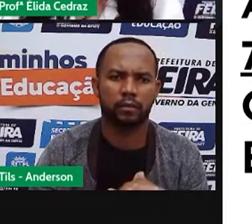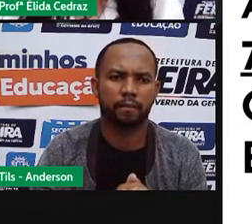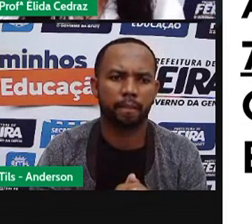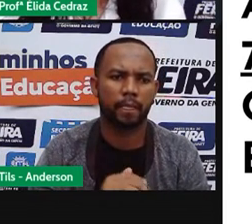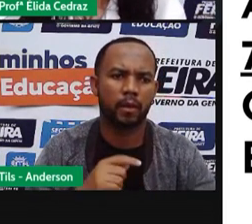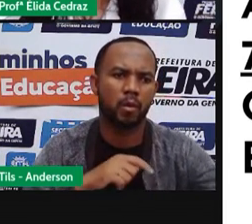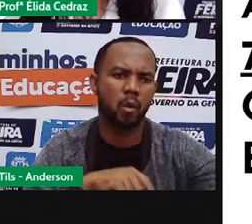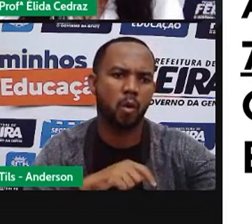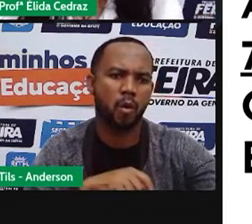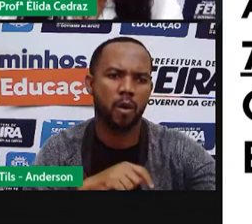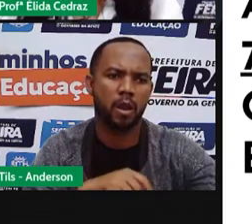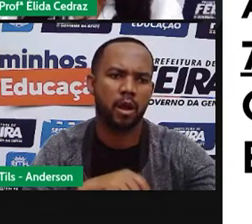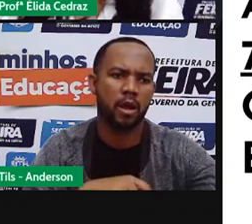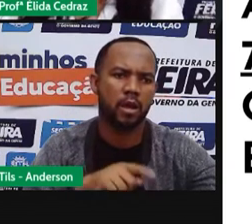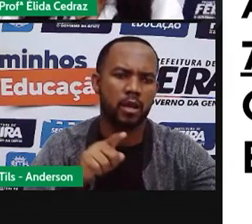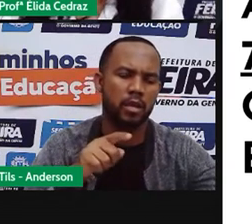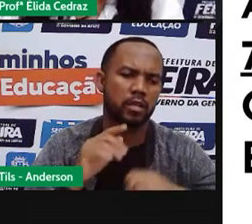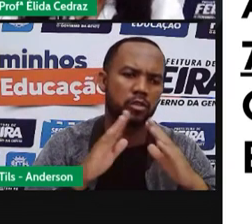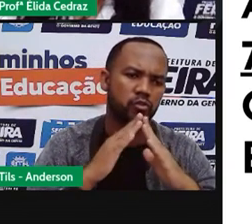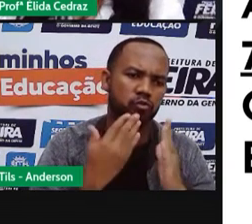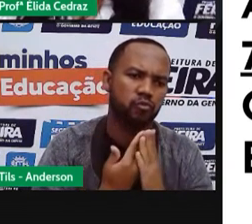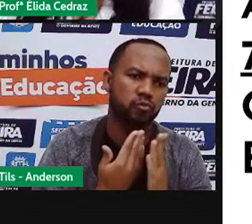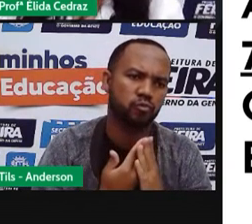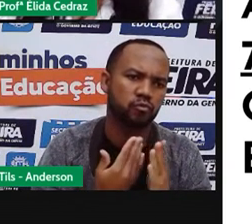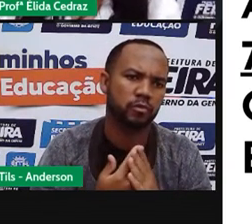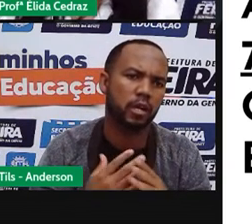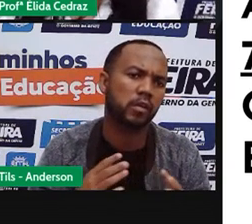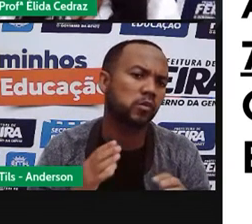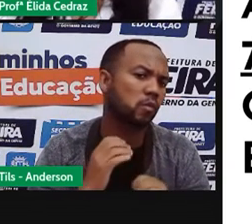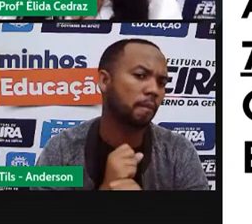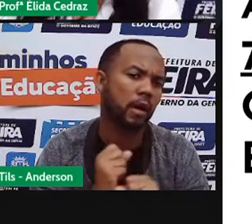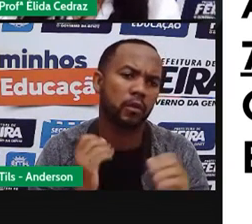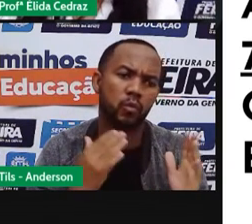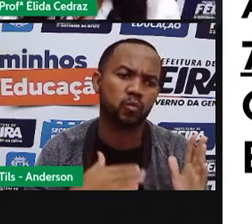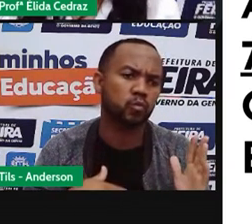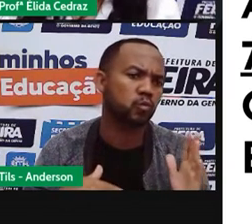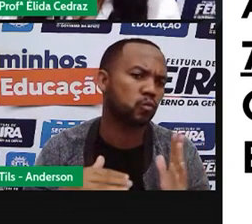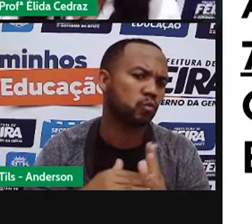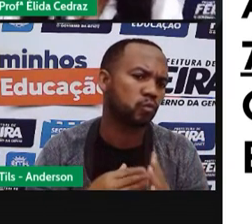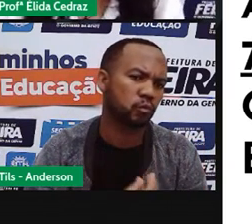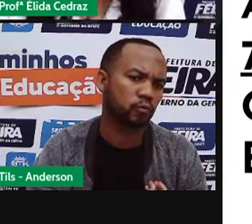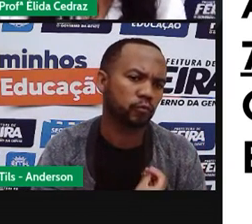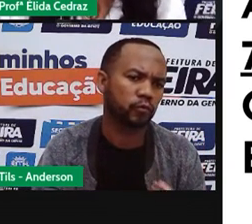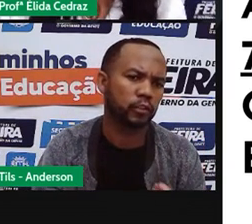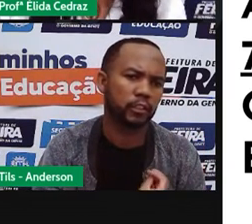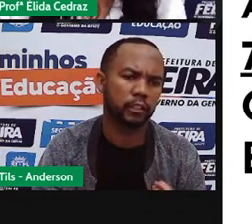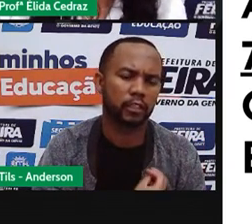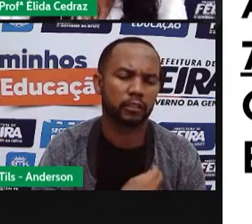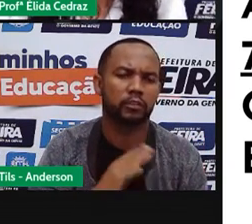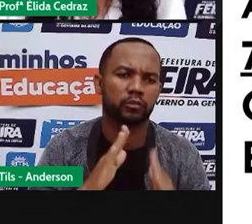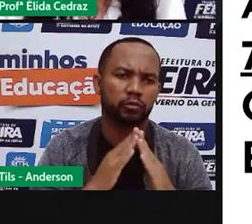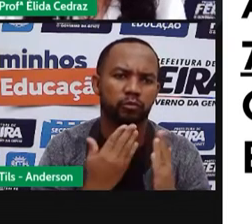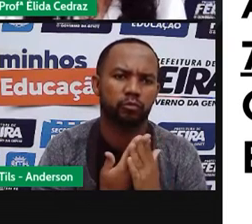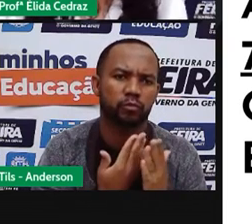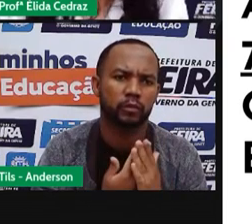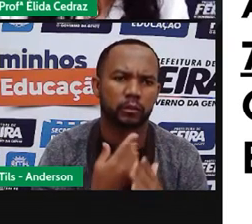Arthur usa para assistir as aulas qual é o tempo que ele dedica para assistir vamos ver